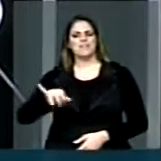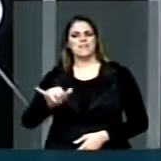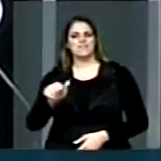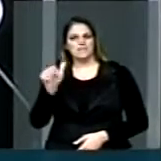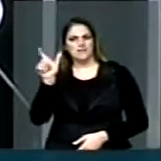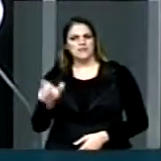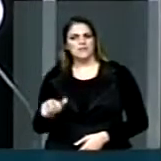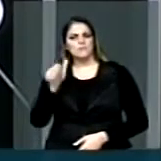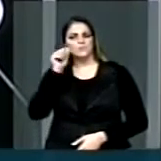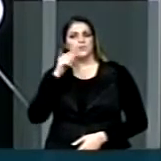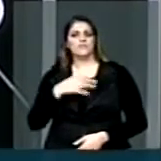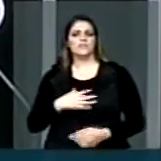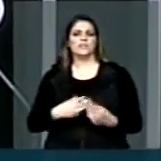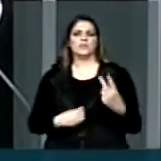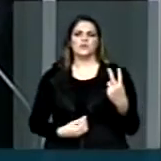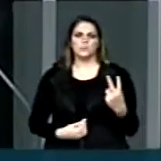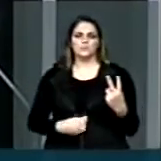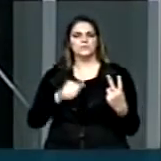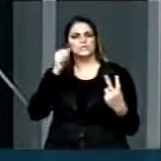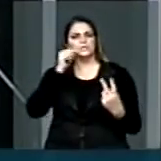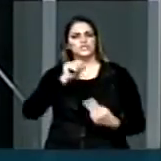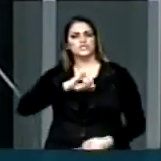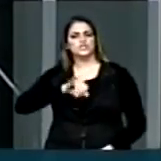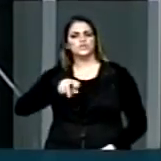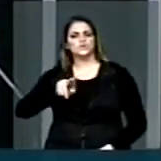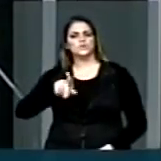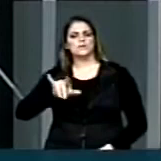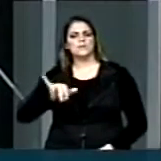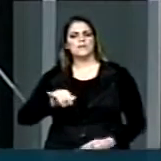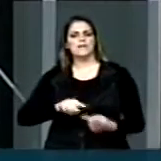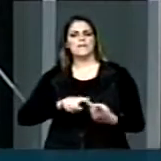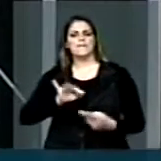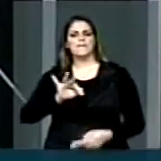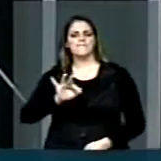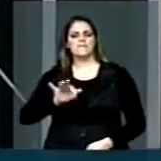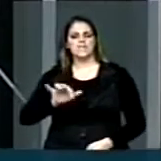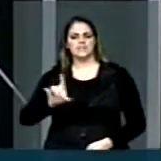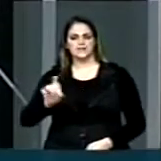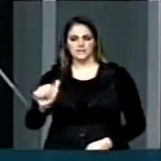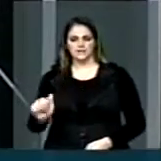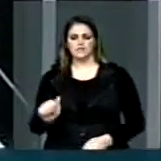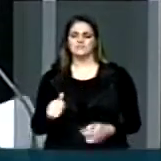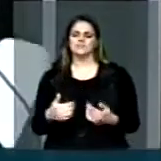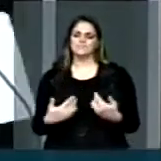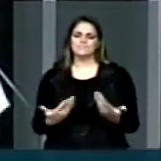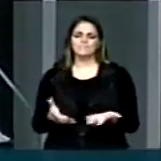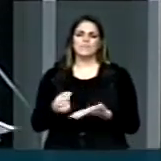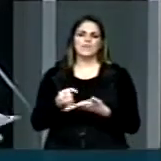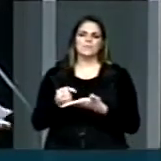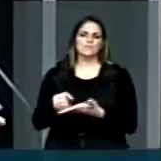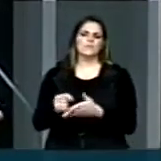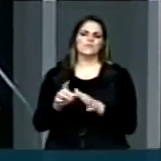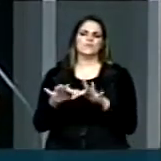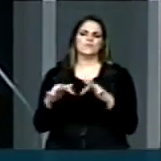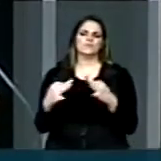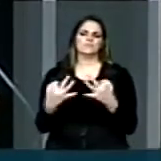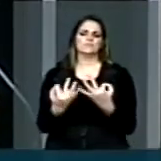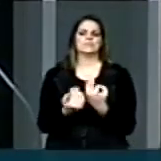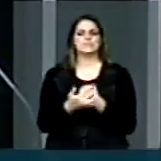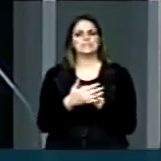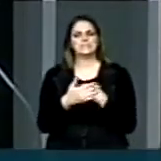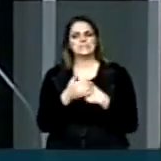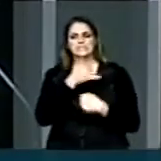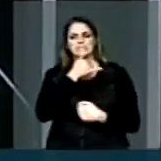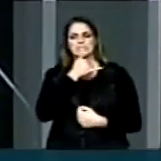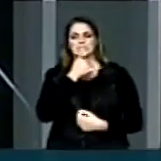duas filhas, Júlia e Fernanda. Então eu quero aqui me solidarizar com os familiares da Alineia,